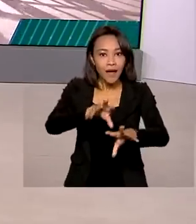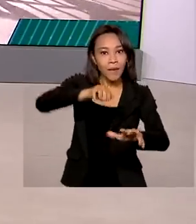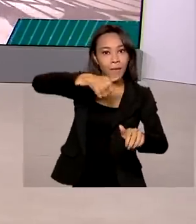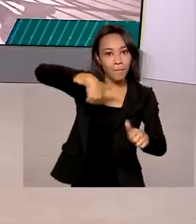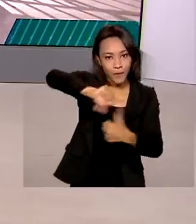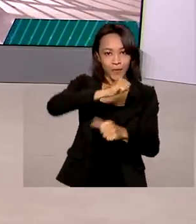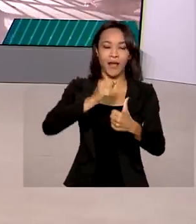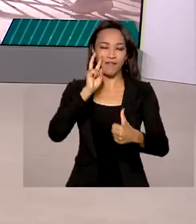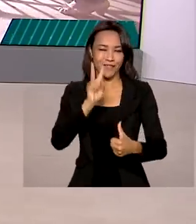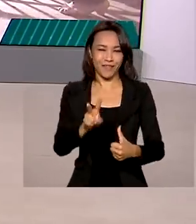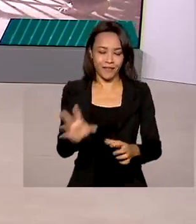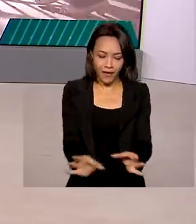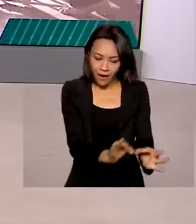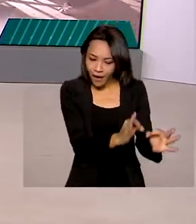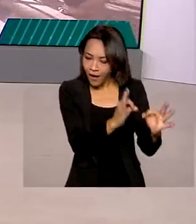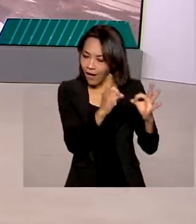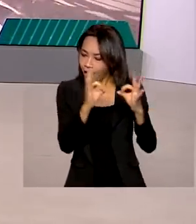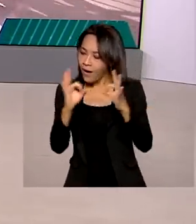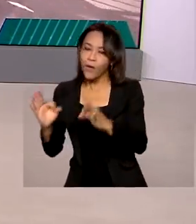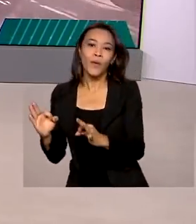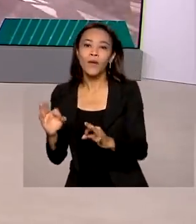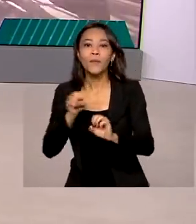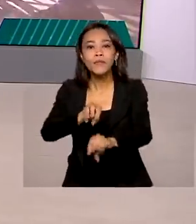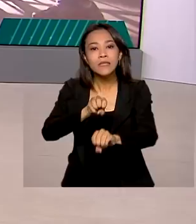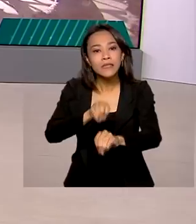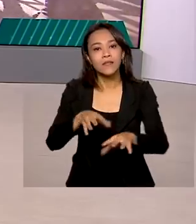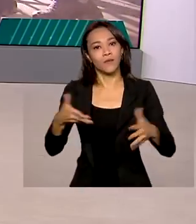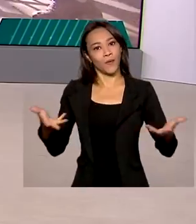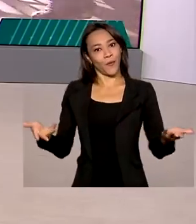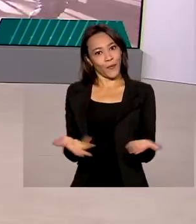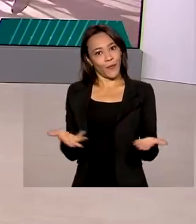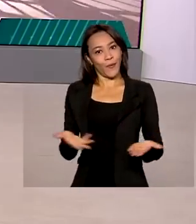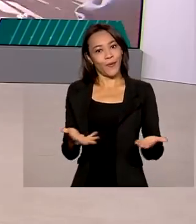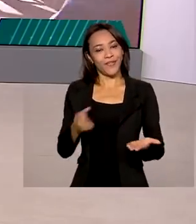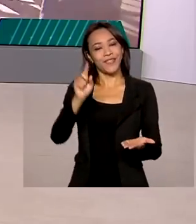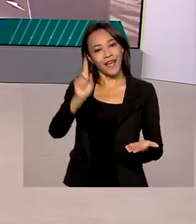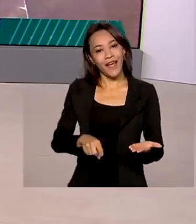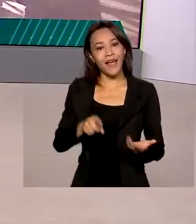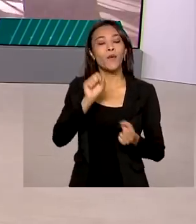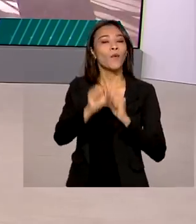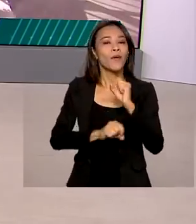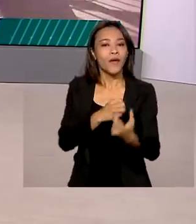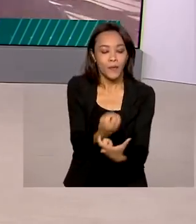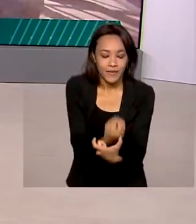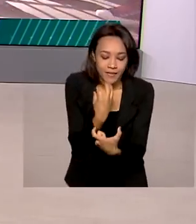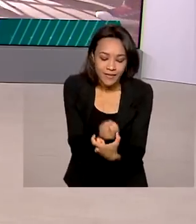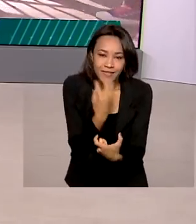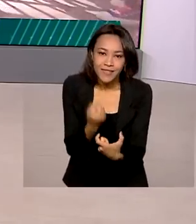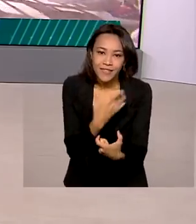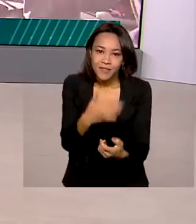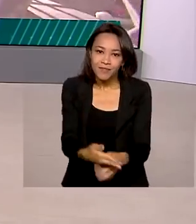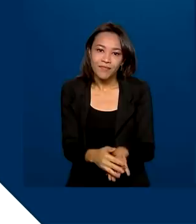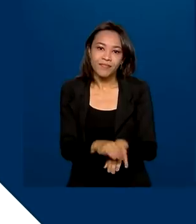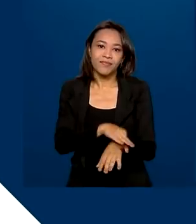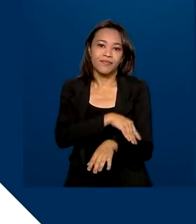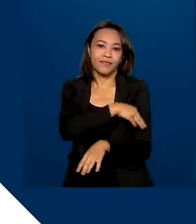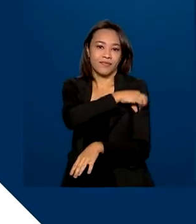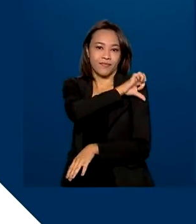mais um passo nessa caminhada que é o ensino. Hoje, a trajetória da alfabetização ao ensino fundamental.